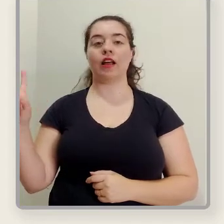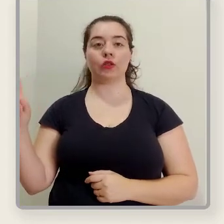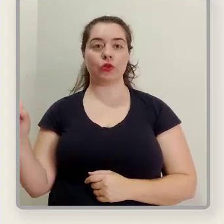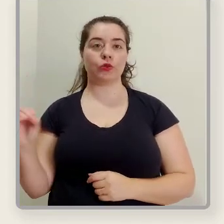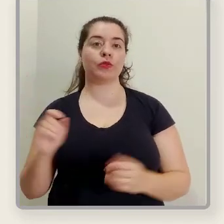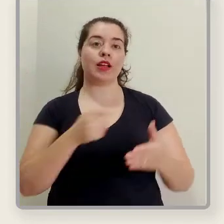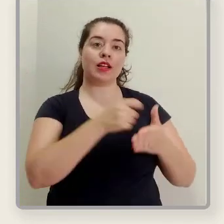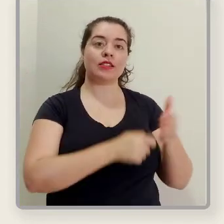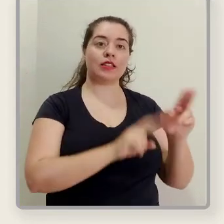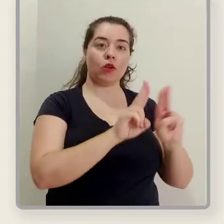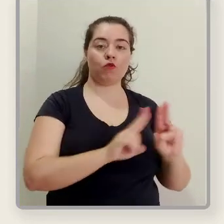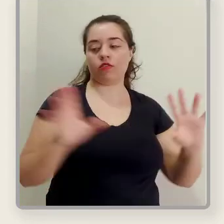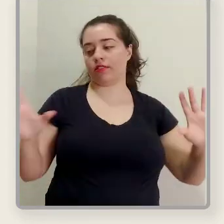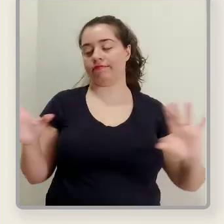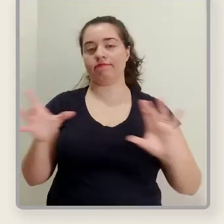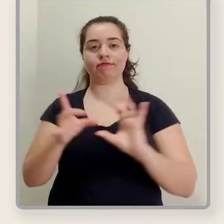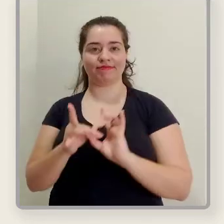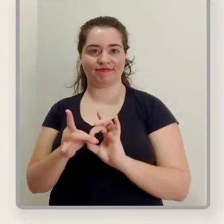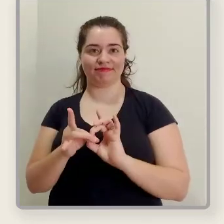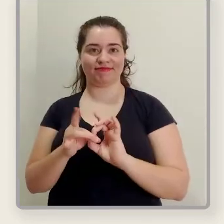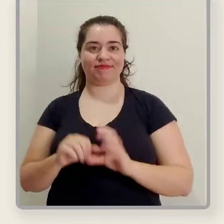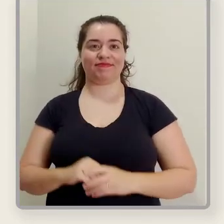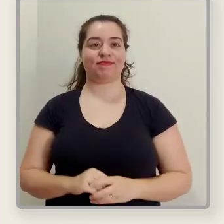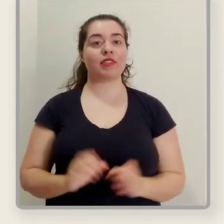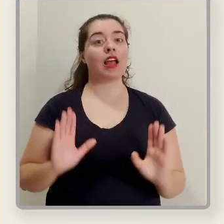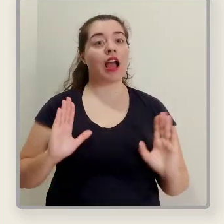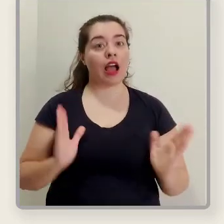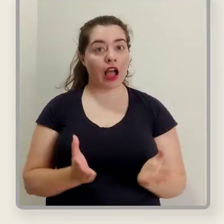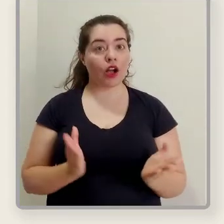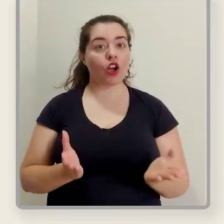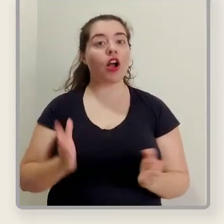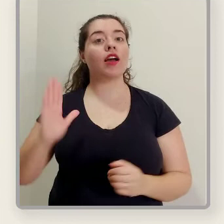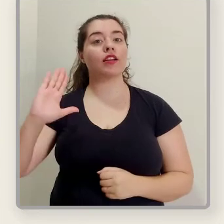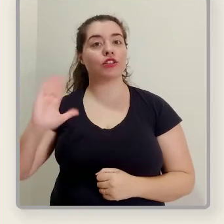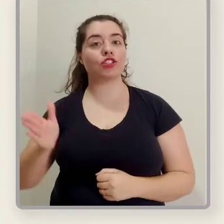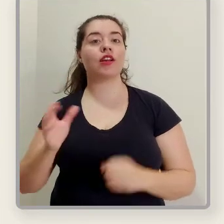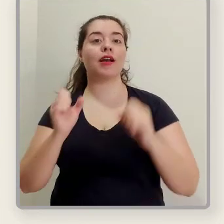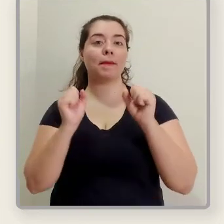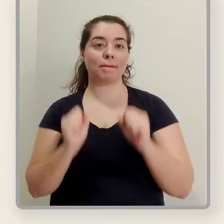Agora você pode proceder para a assinatura de um documento.